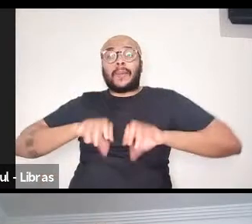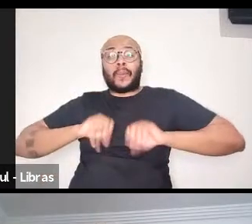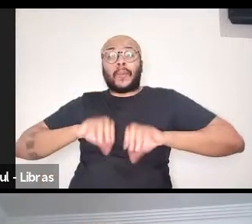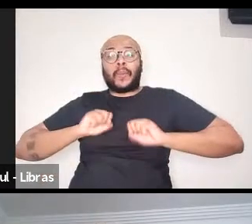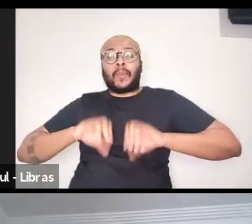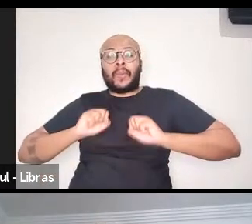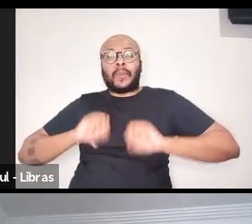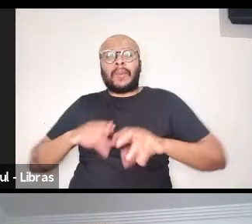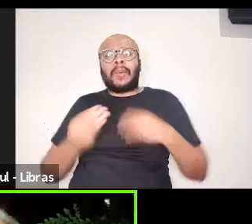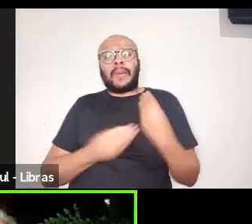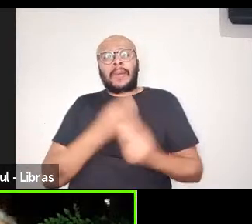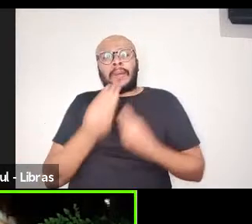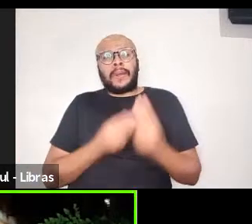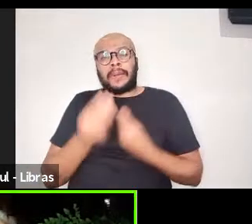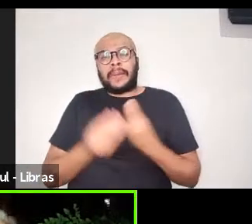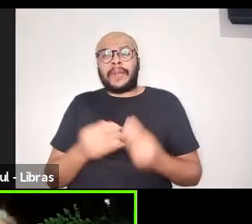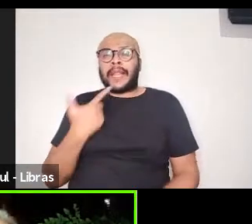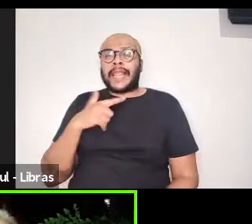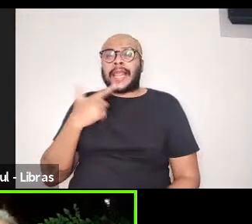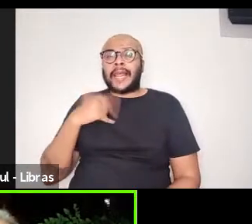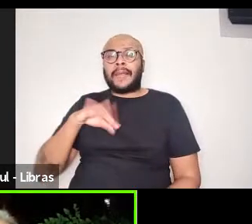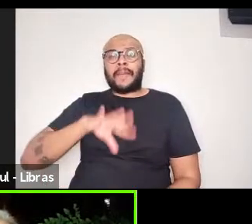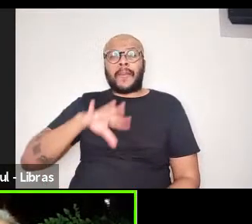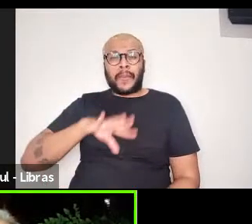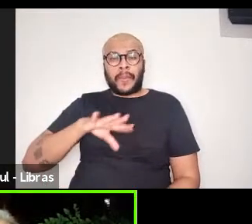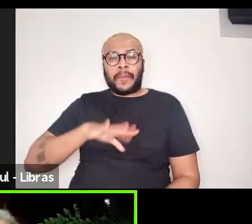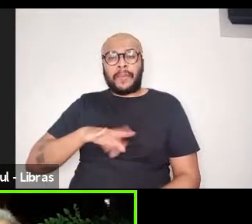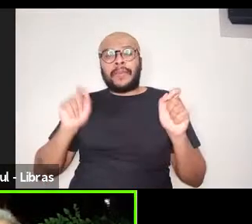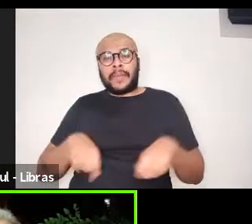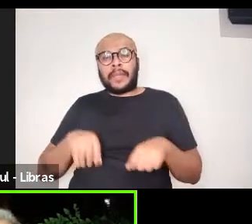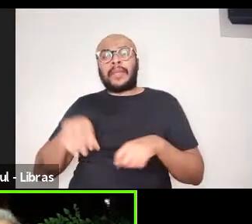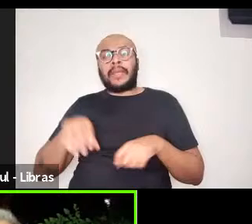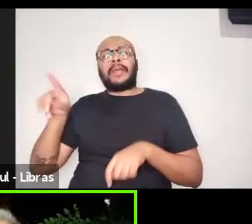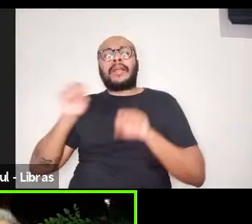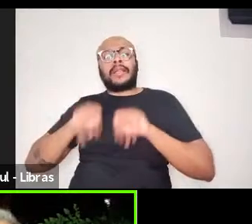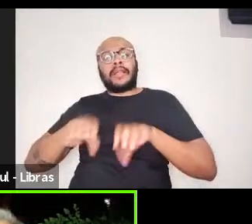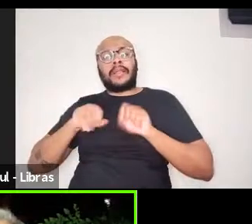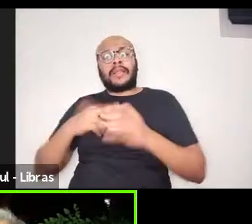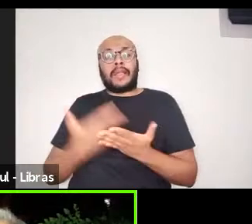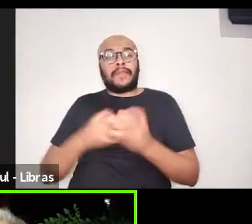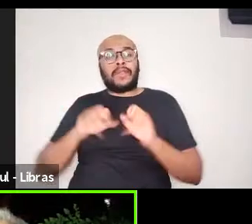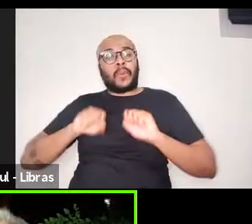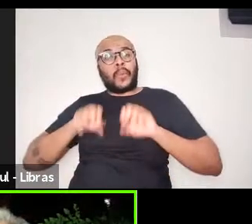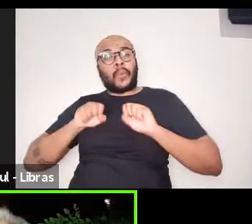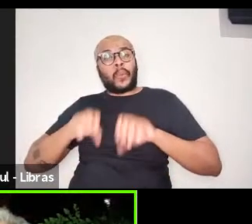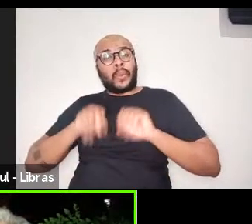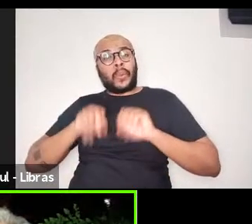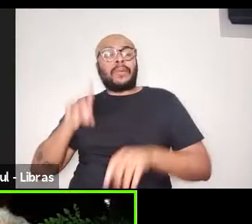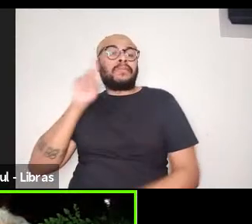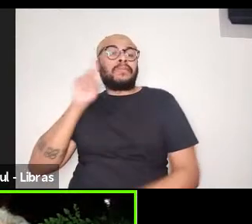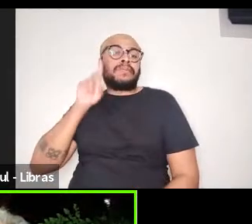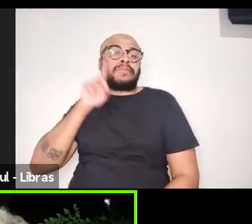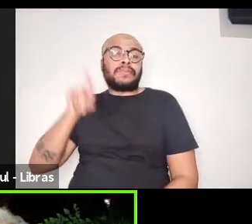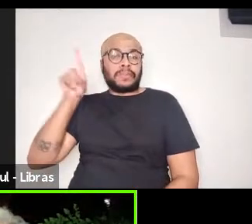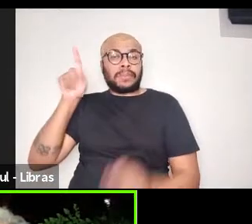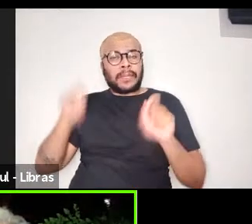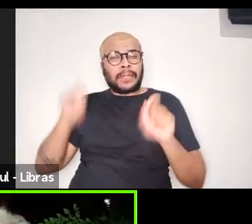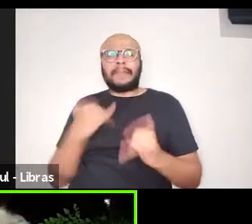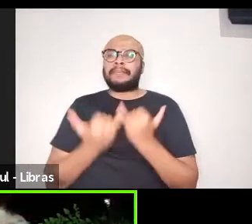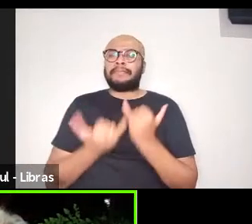em língua portuguesa da Education Review, nos parece